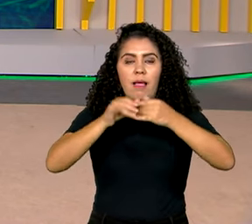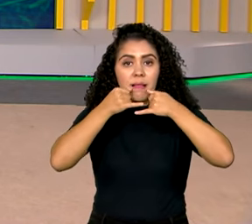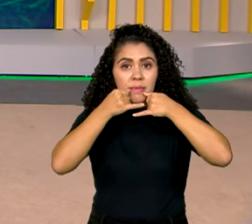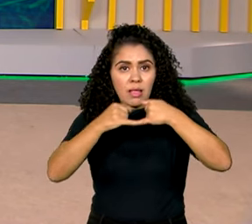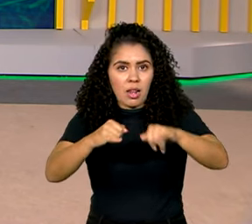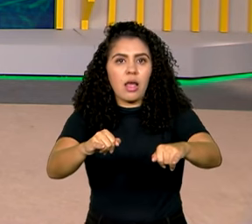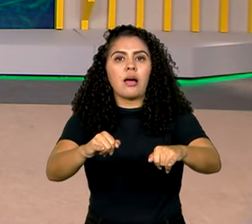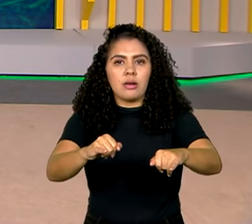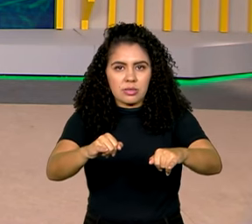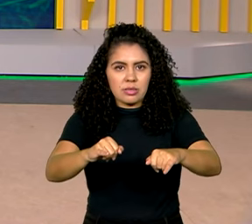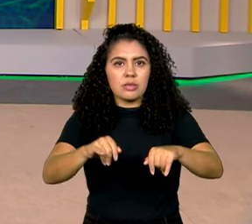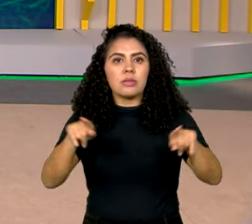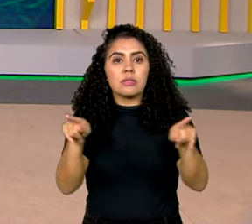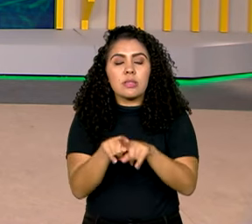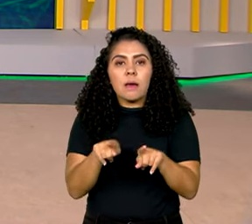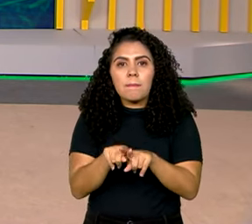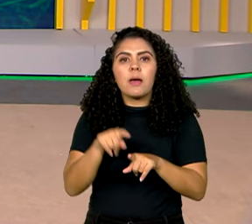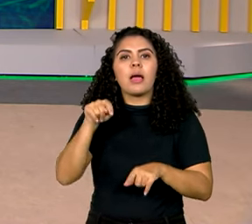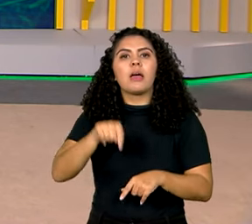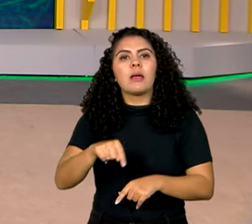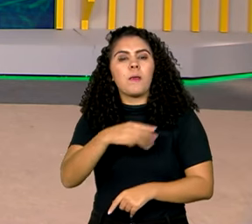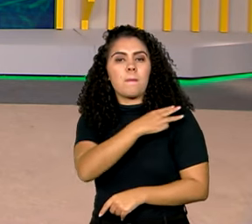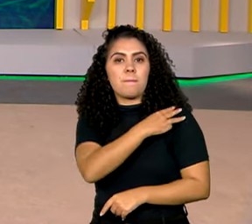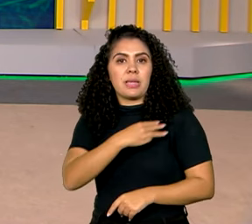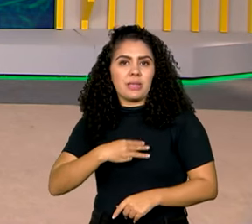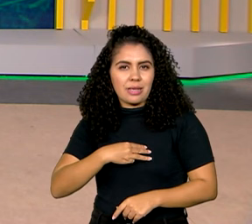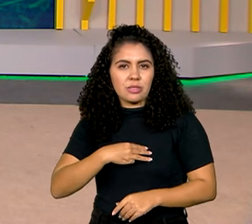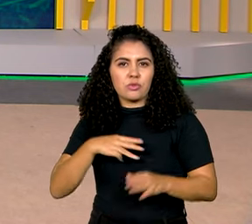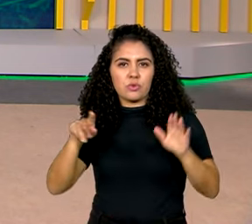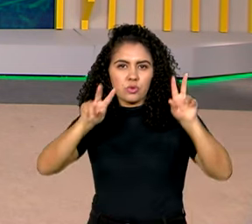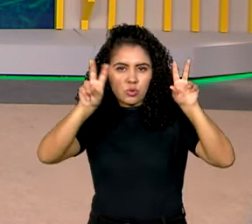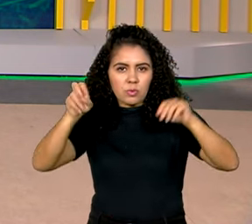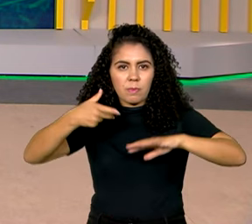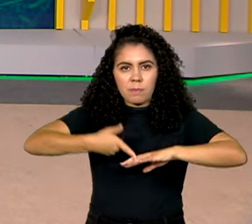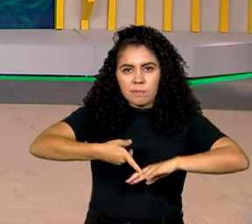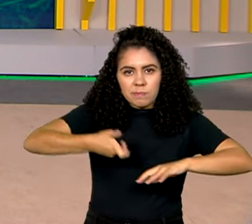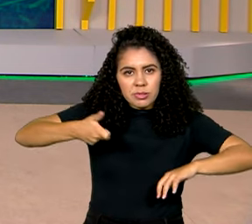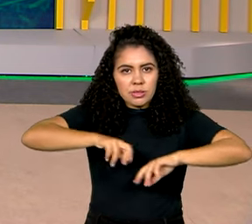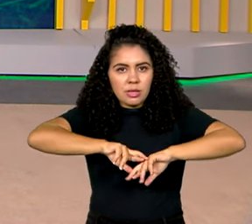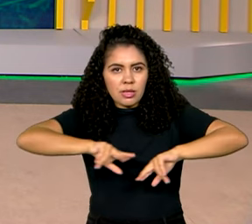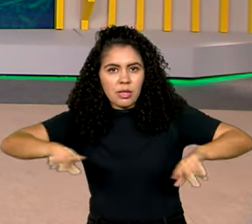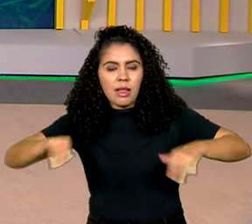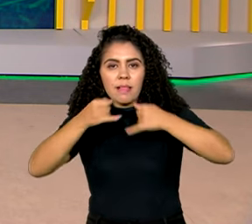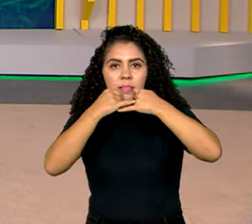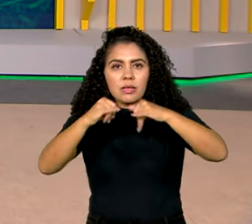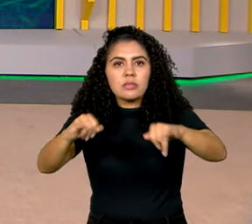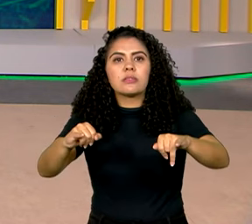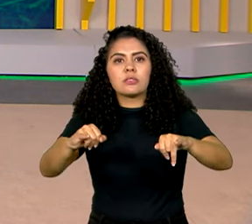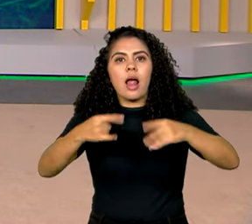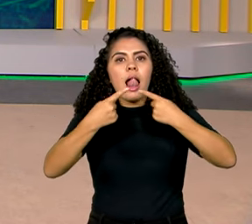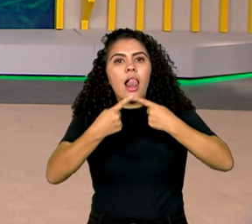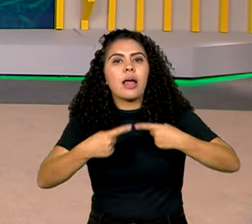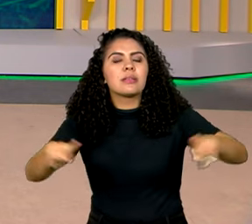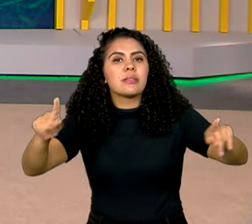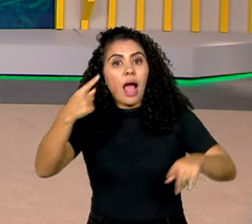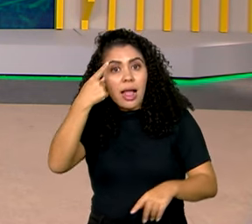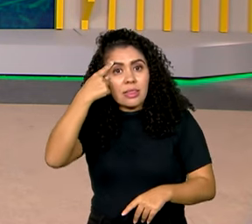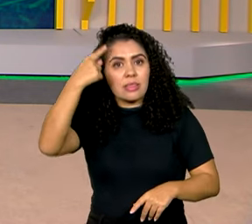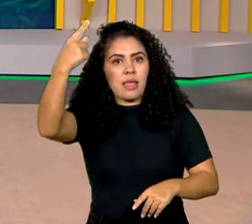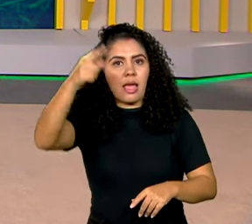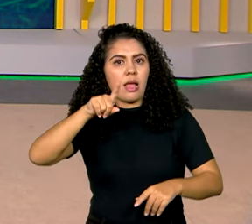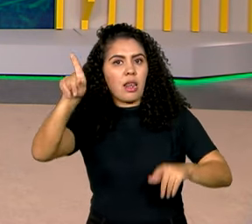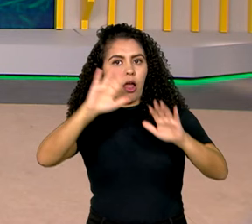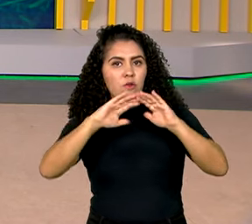esta autoridade no setor permitiu que o ministro de Minas e Energia lançasse uma ideia no Fórum Econômico Mundial em Davos, na